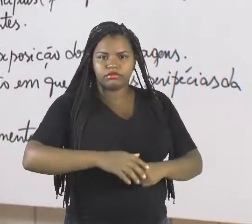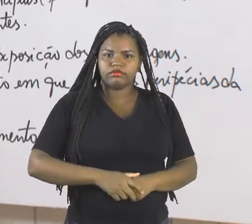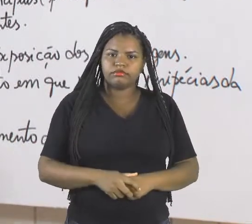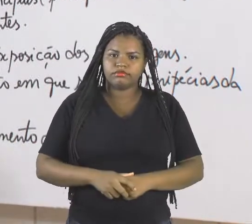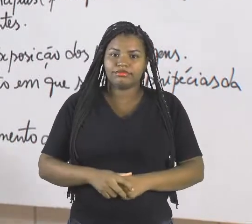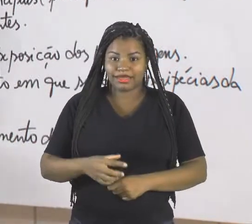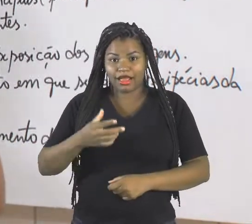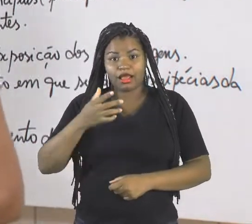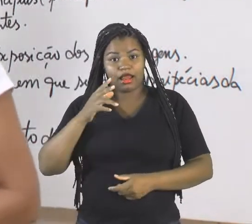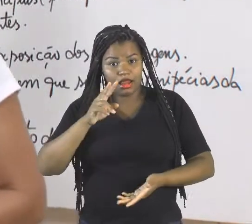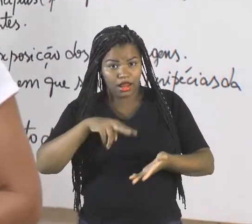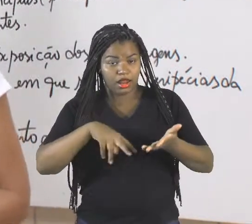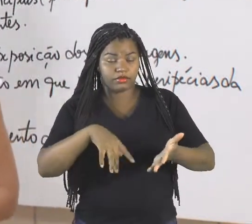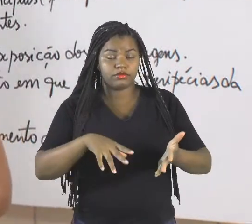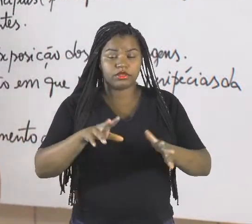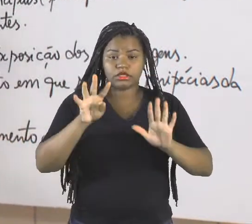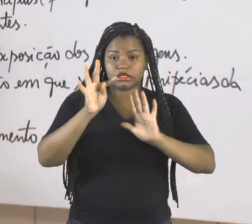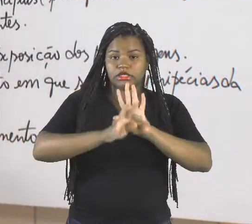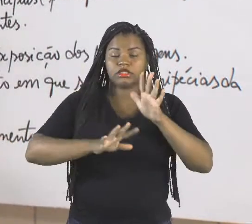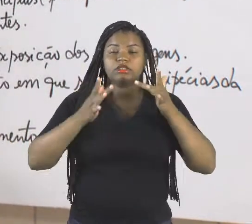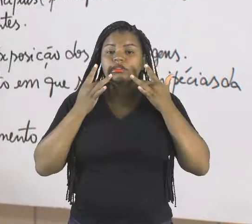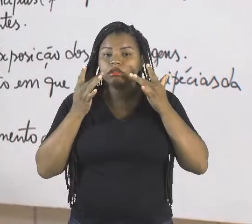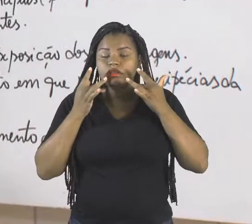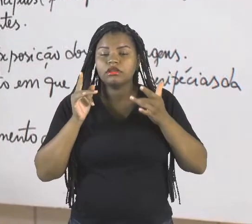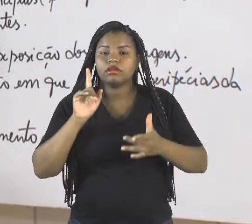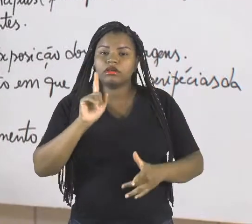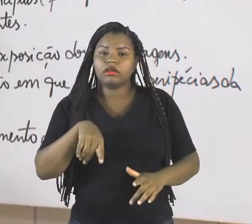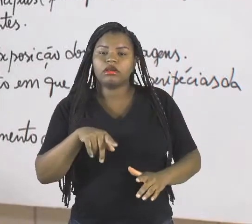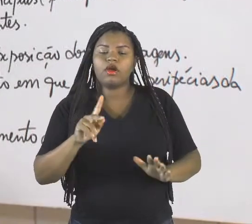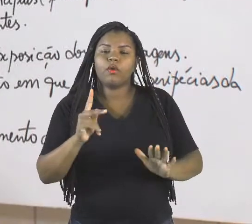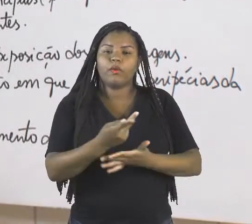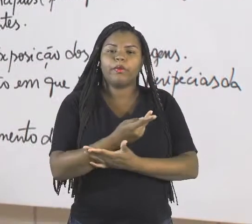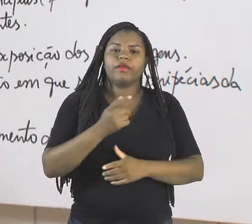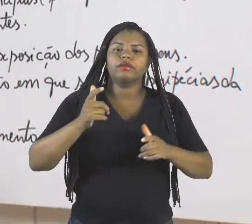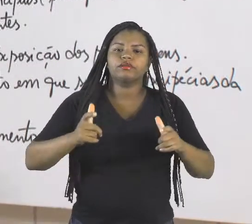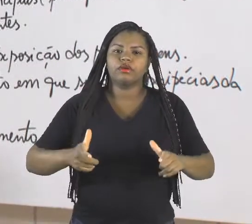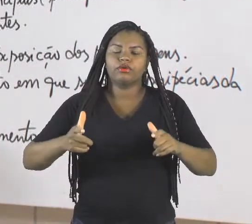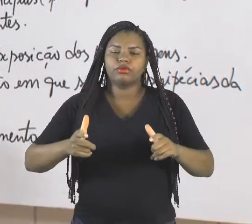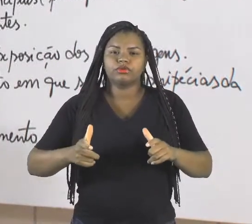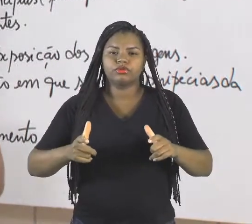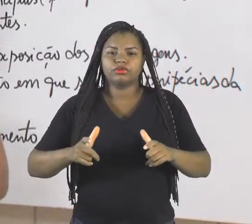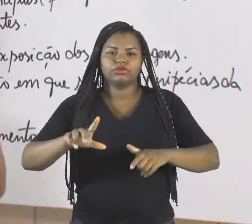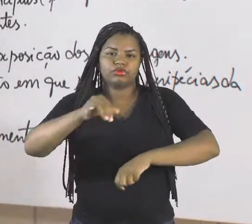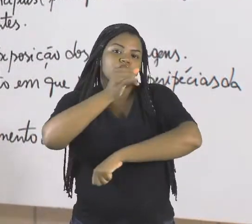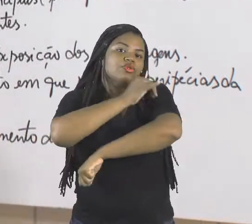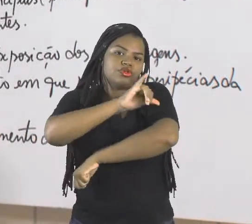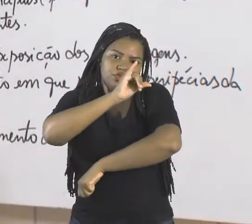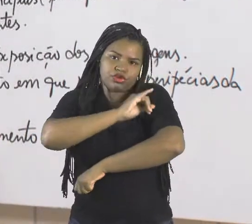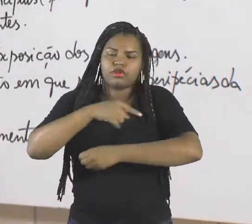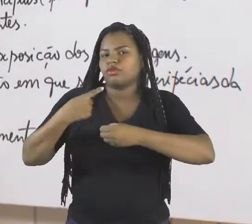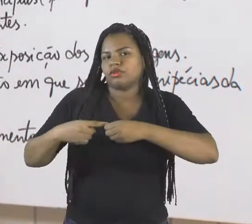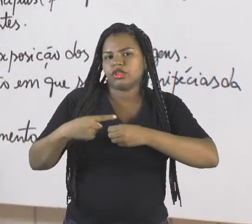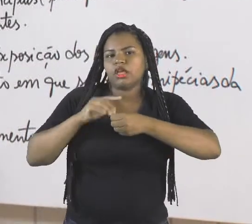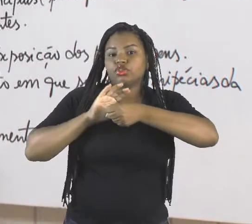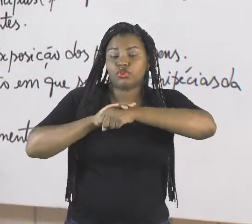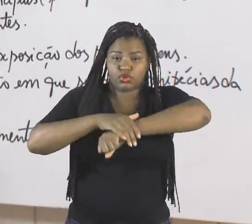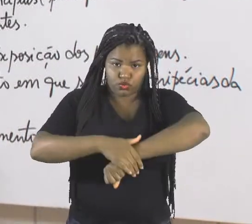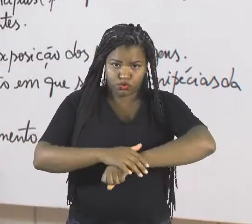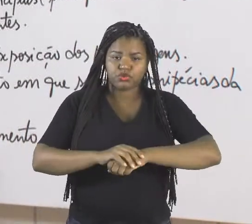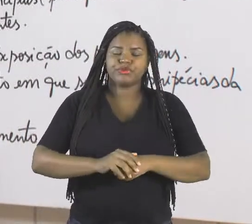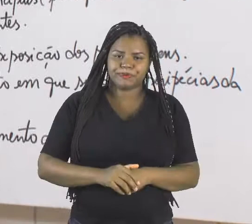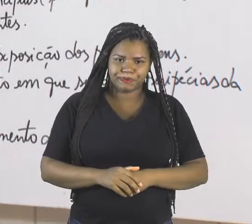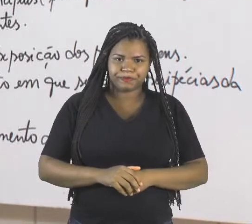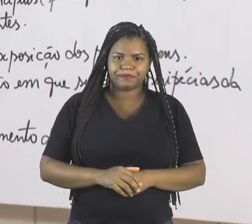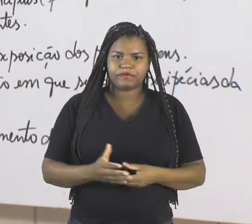texto teatral, tá? Vimos que isso acontece aonde? Na cidade do Rio de Janeiro, numa noite. E agora nós